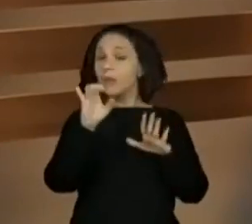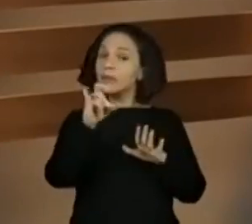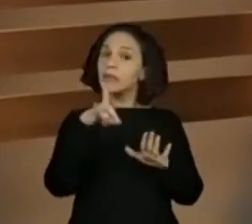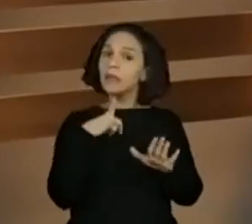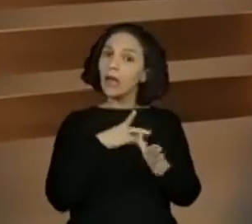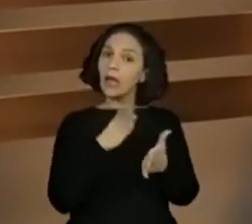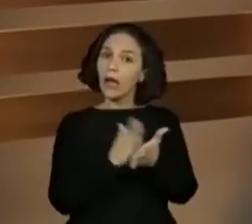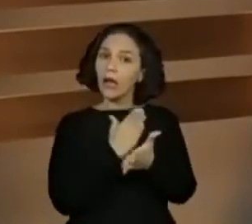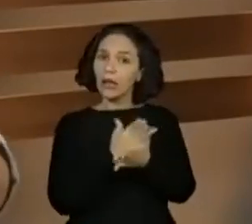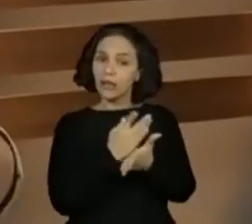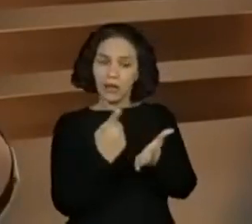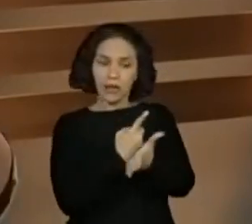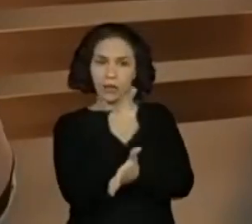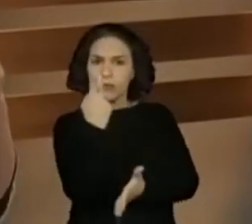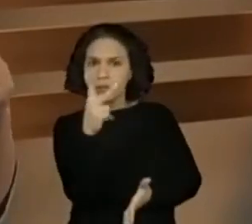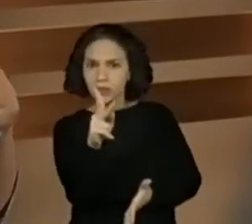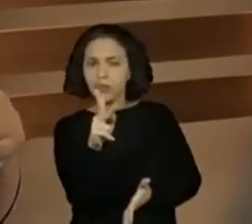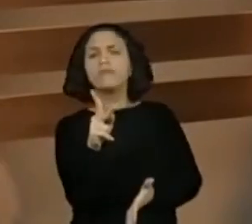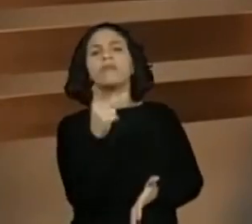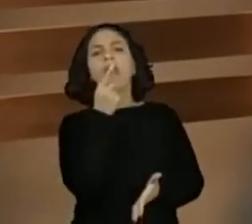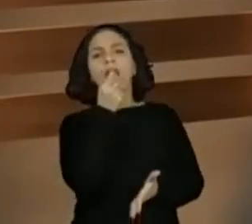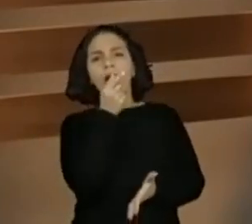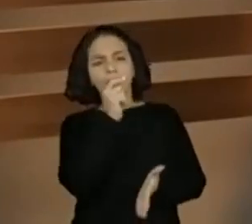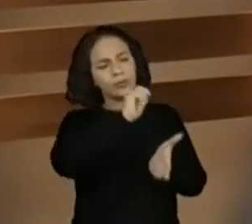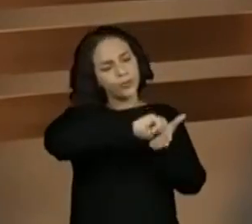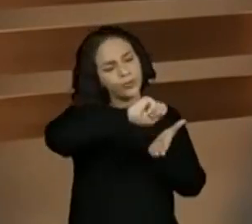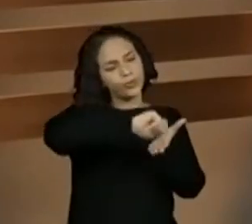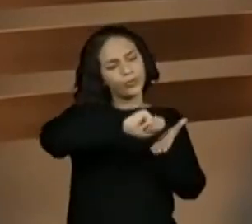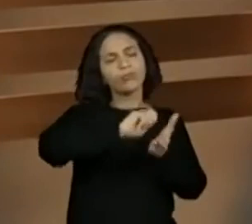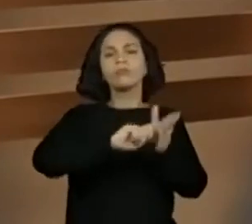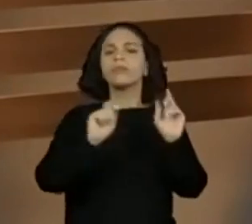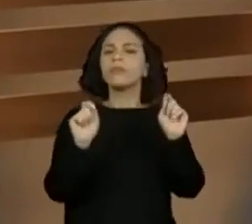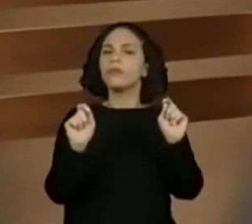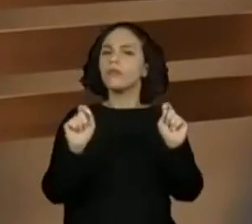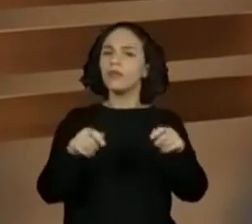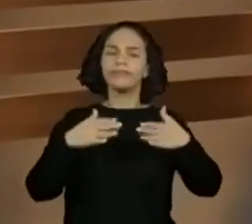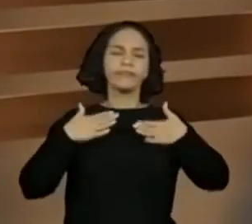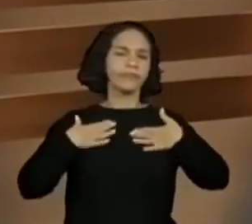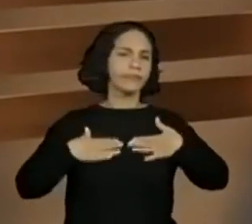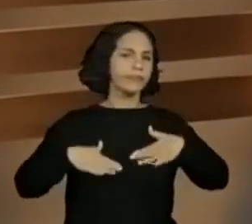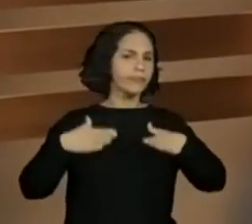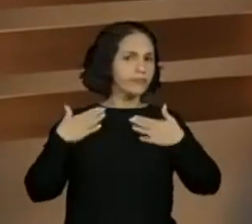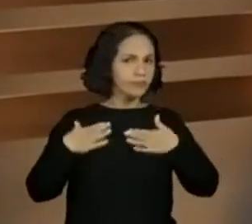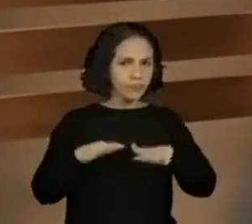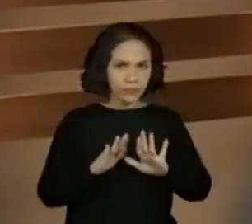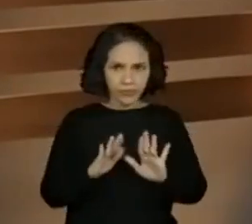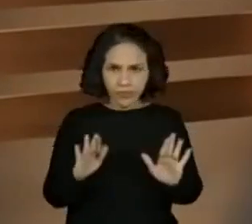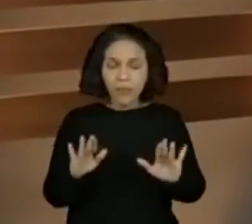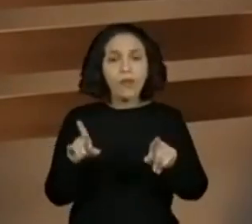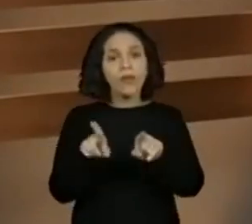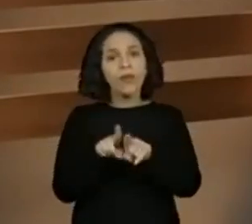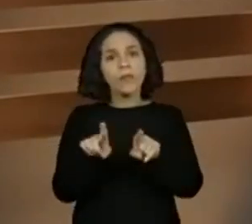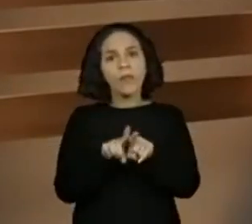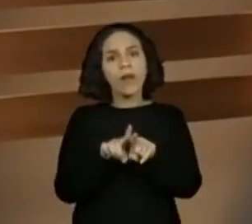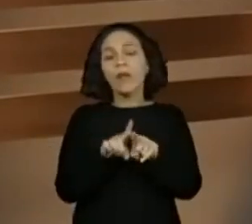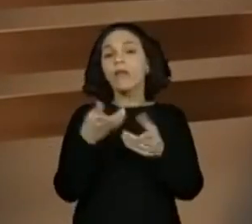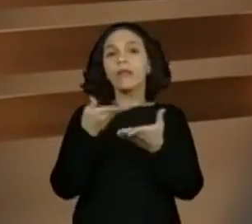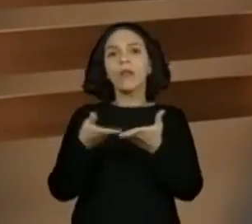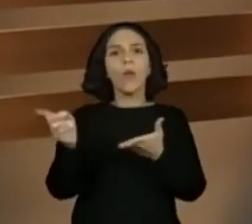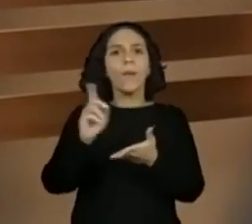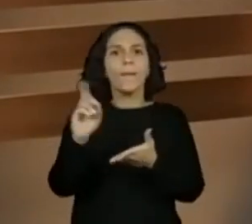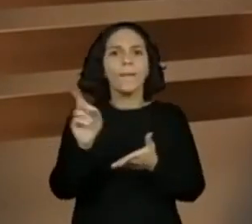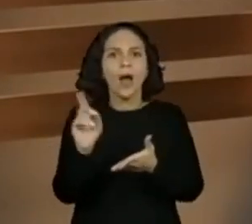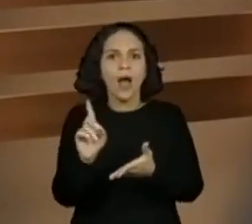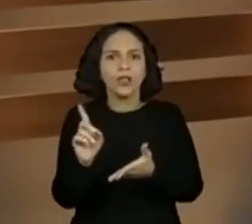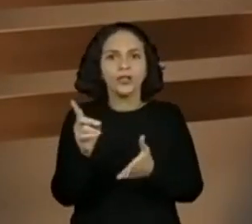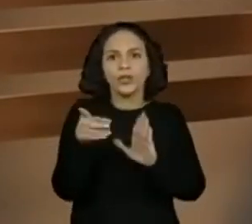caderno e o lápis, vai conseguir realizar todas as atividades tranquilamente. E principalmente não perder nada dessa